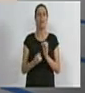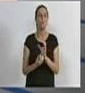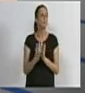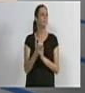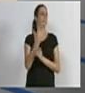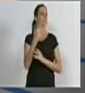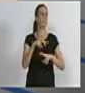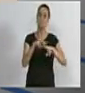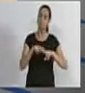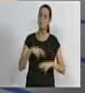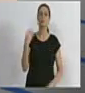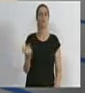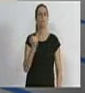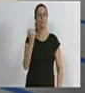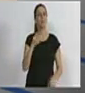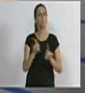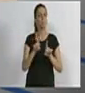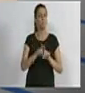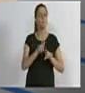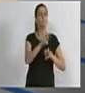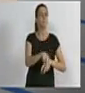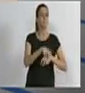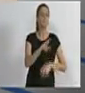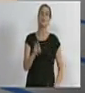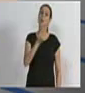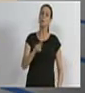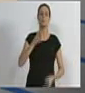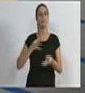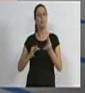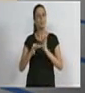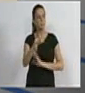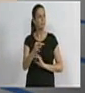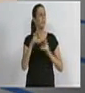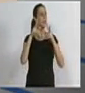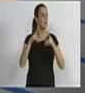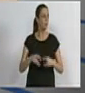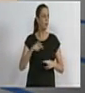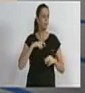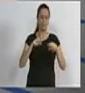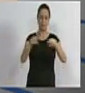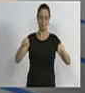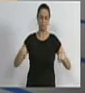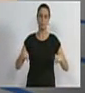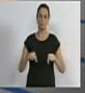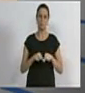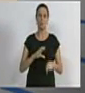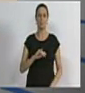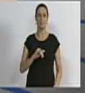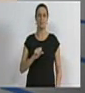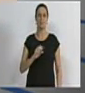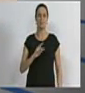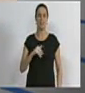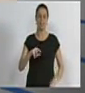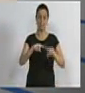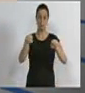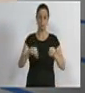Por isso é importante que as propriedades rurais utilizem tecnologias como a cisterna calçadão, por exemplo, que cata a água